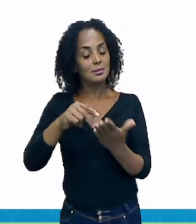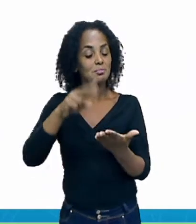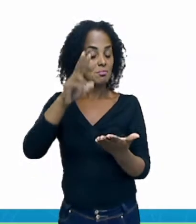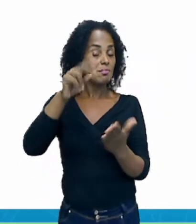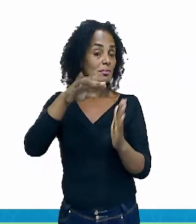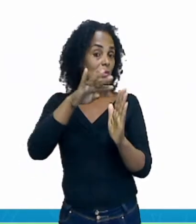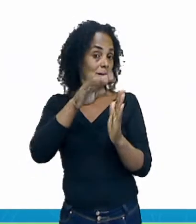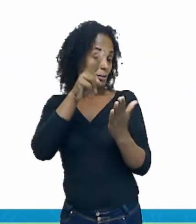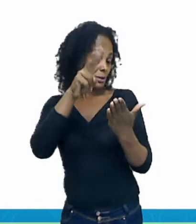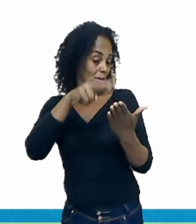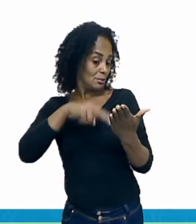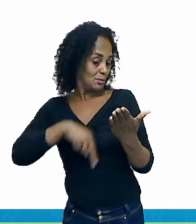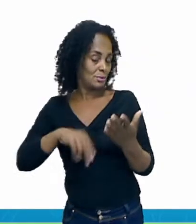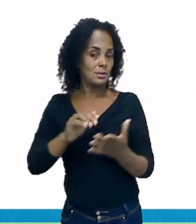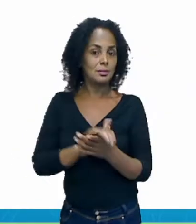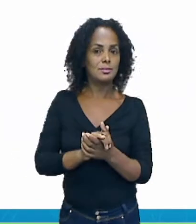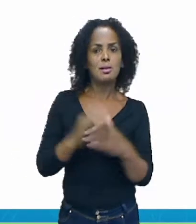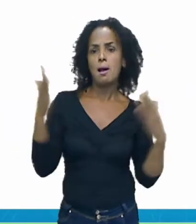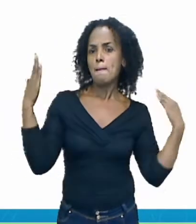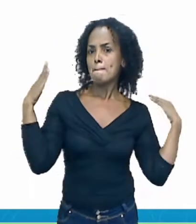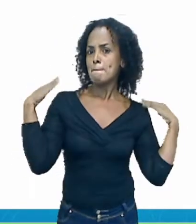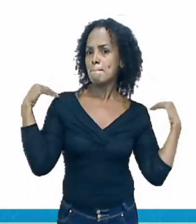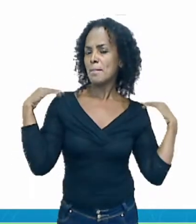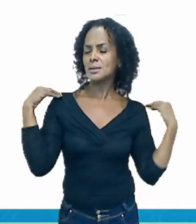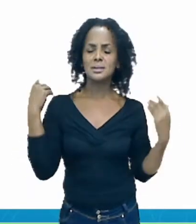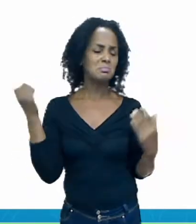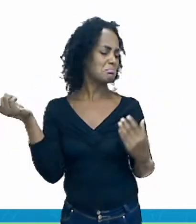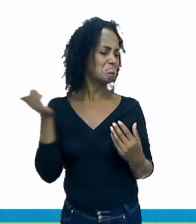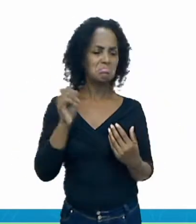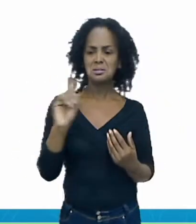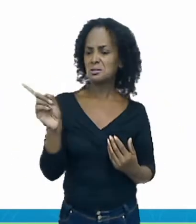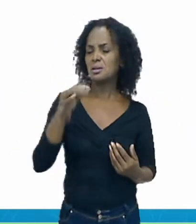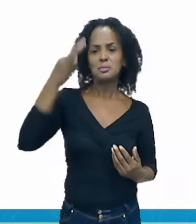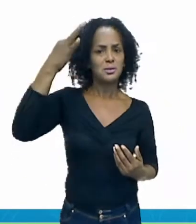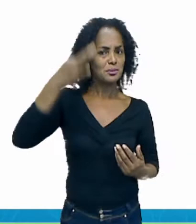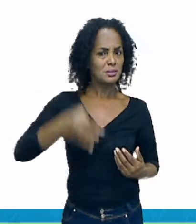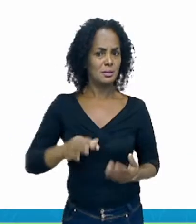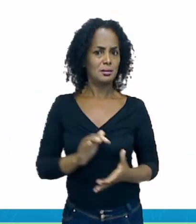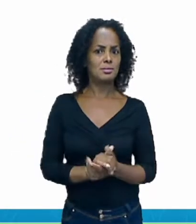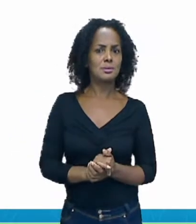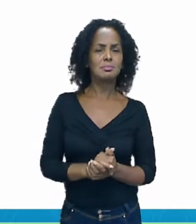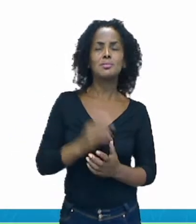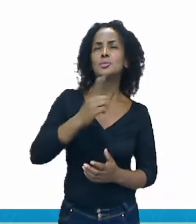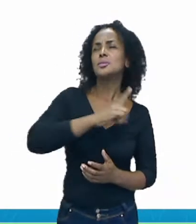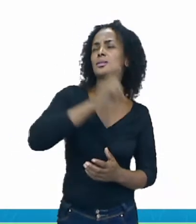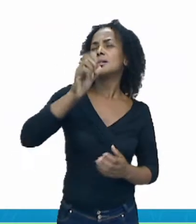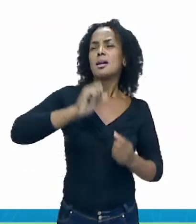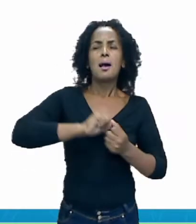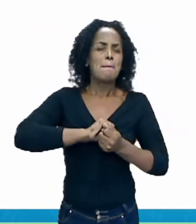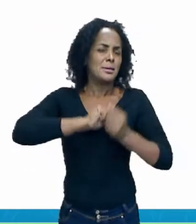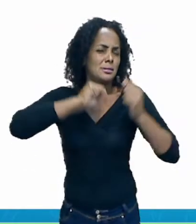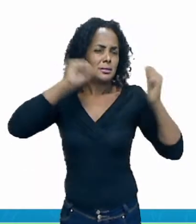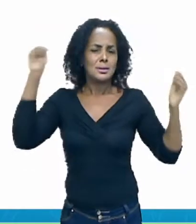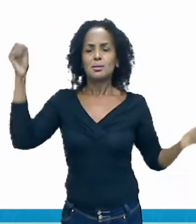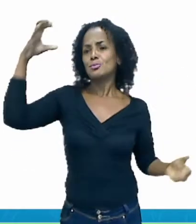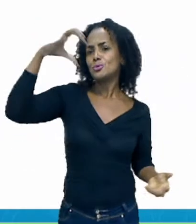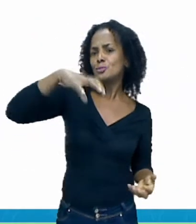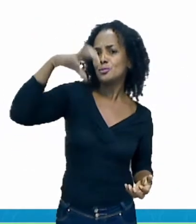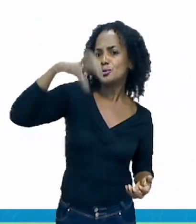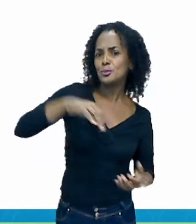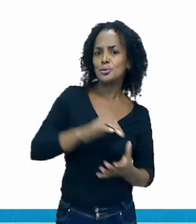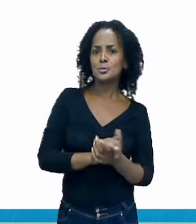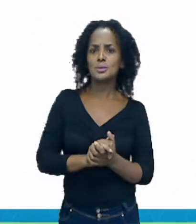de hoje. O passeio que não deu certo. O dia amanheceu chuvoso.